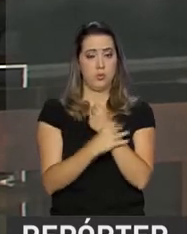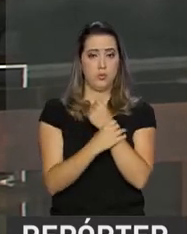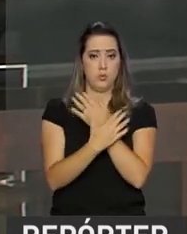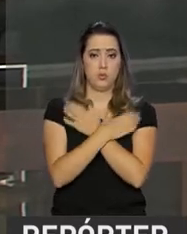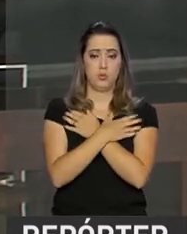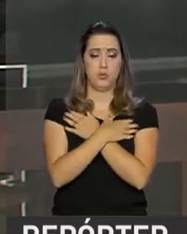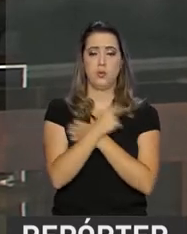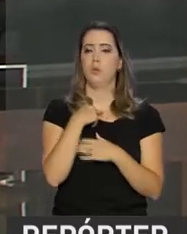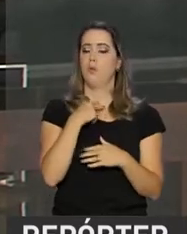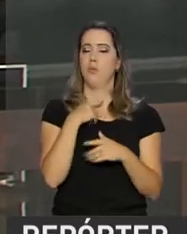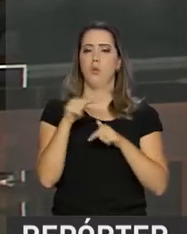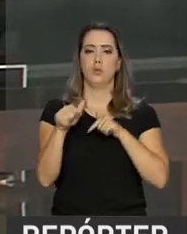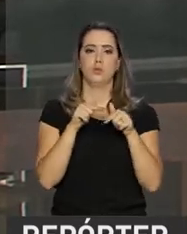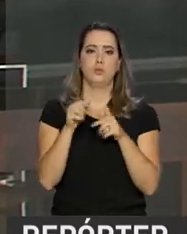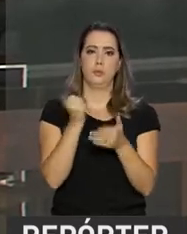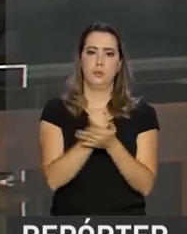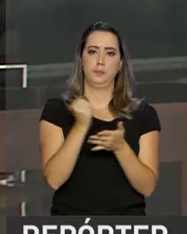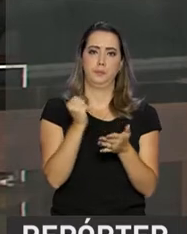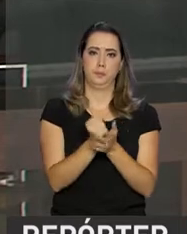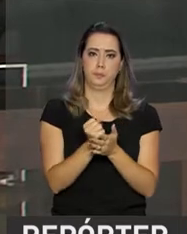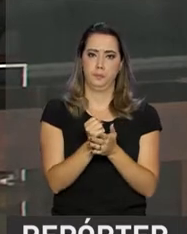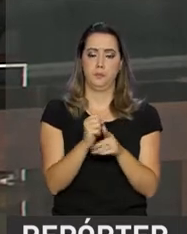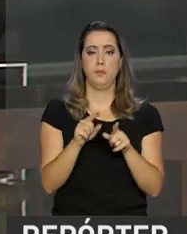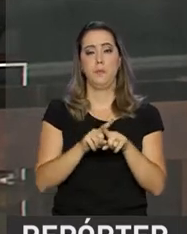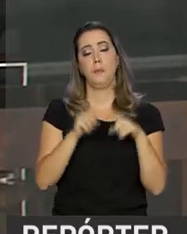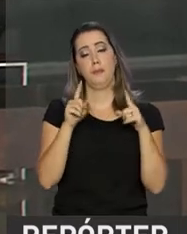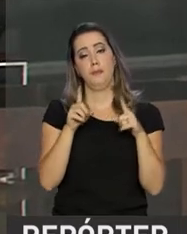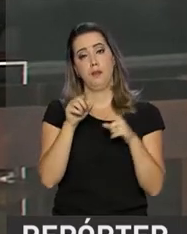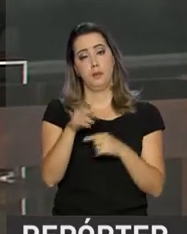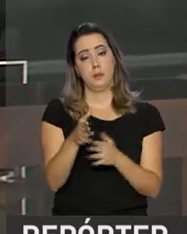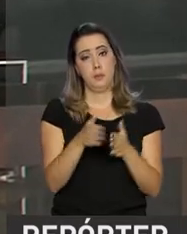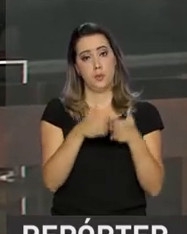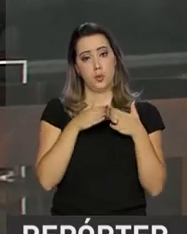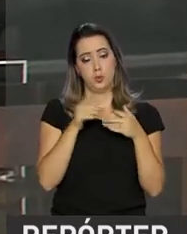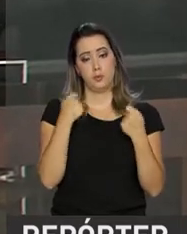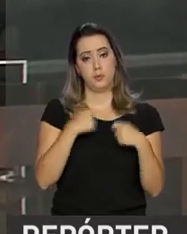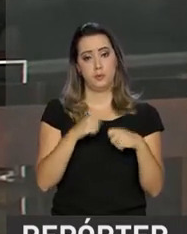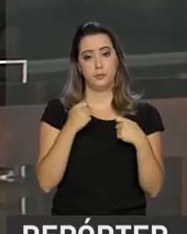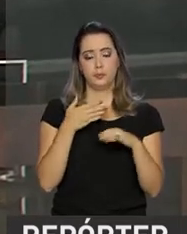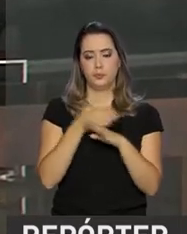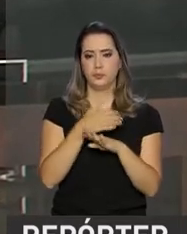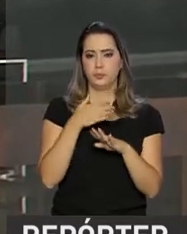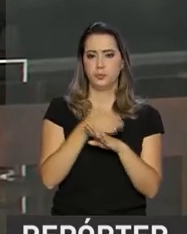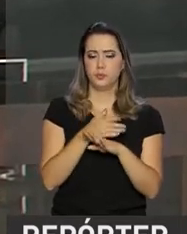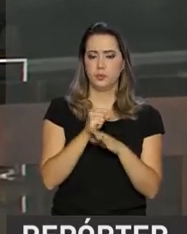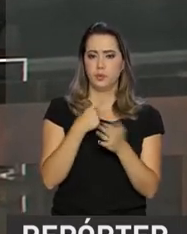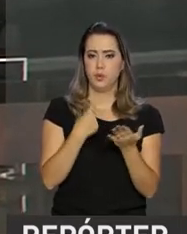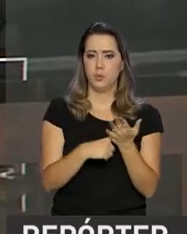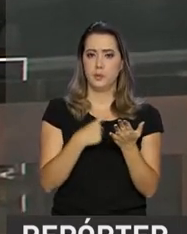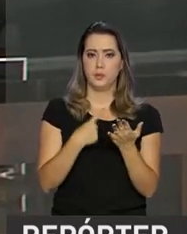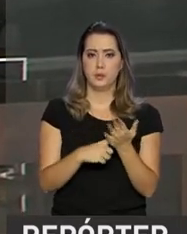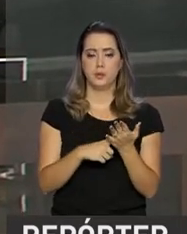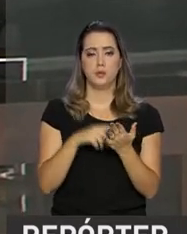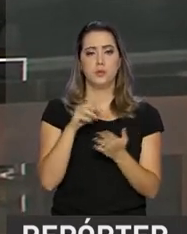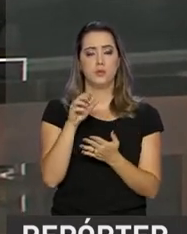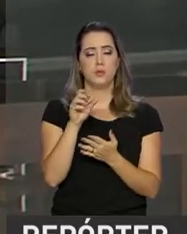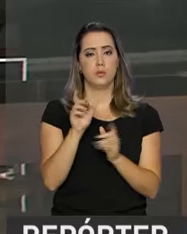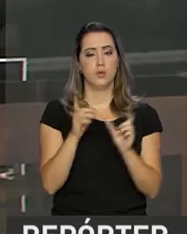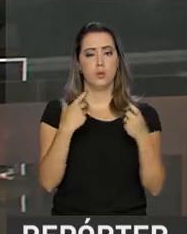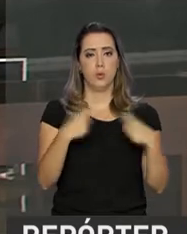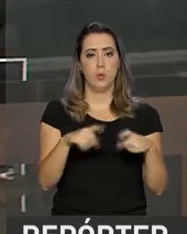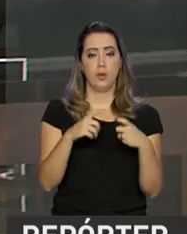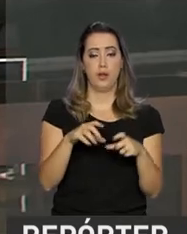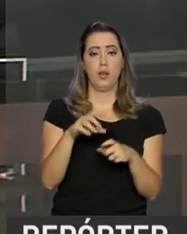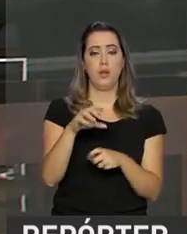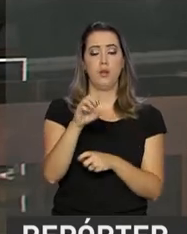emprego formal ou informal. Para requerer o seguro-desemprego, o trabalhador precisa agendar o comparecimento a uma agência do